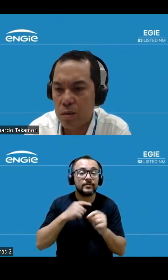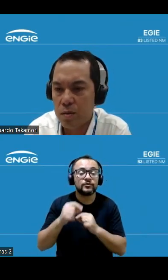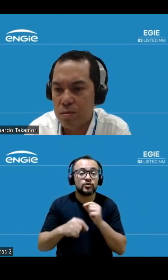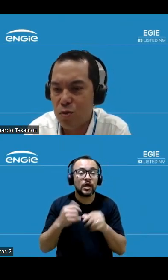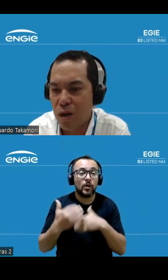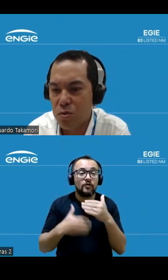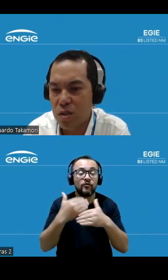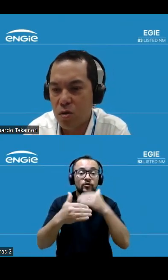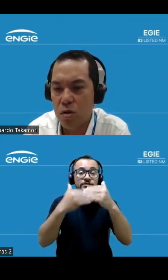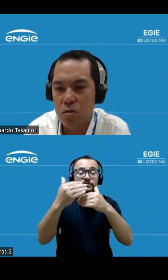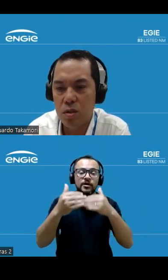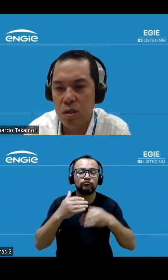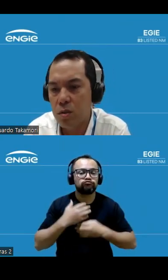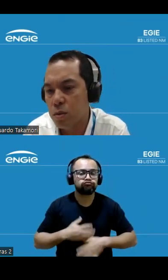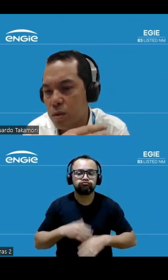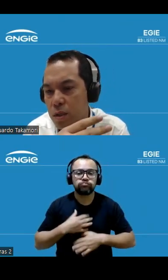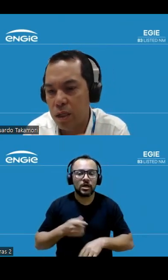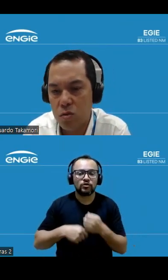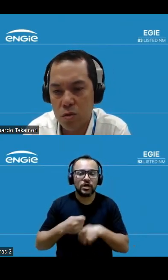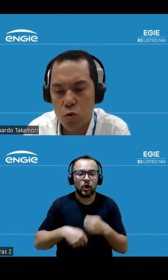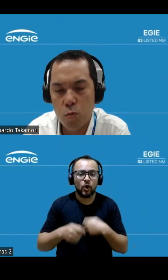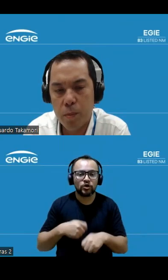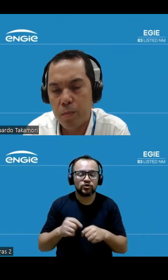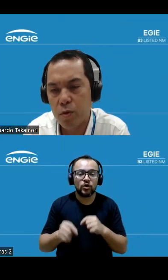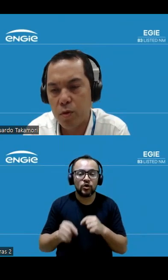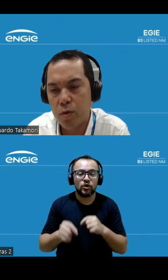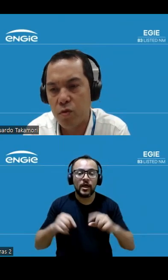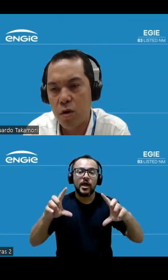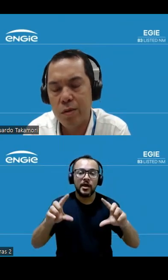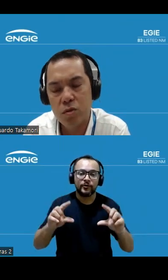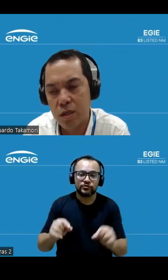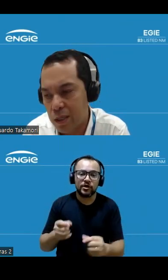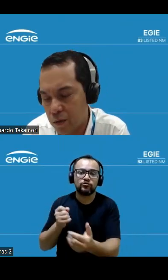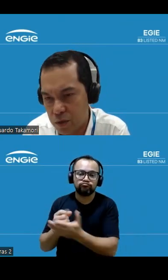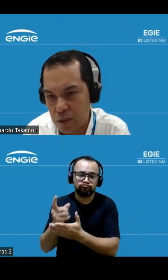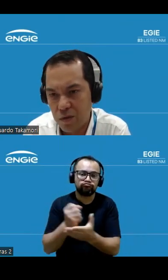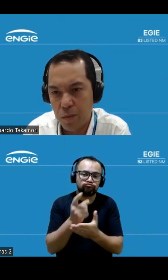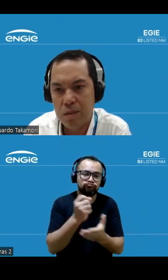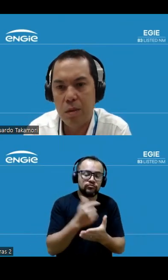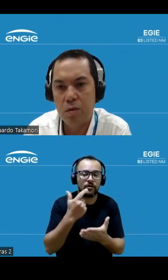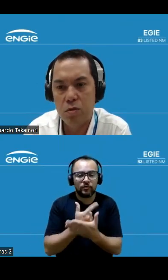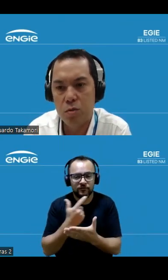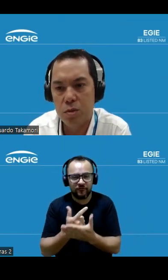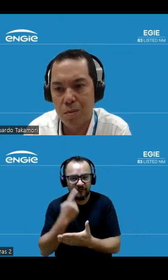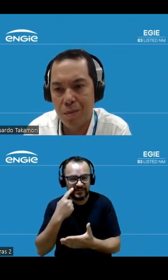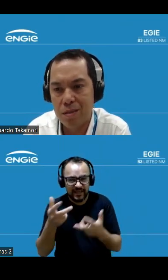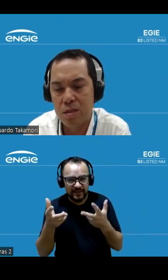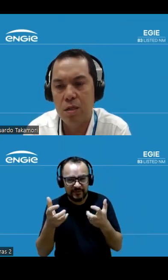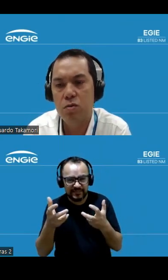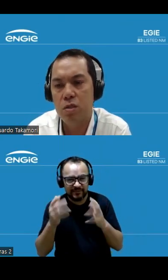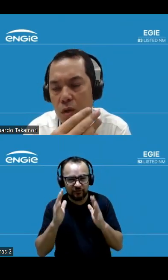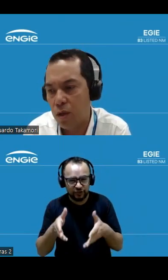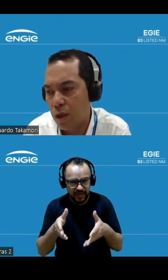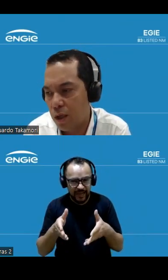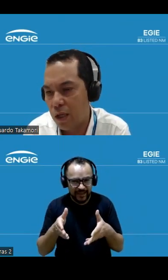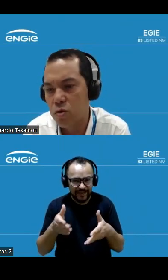natural dos negócios aqui quanto a redução de compra para portfólio isso aqui você já deve ter percebido nos últimos trimestres e